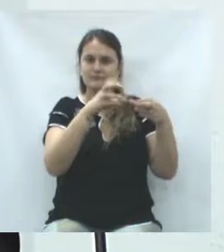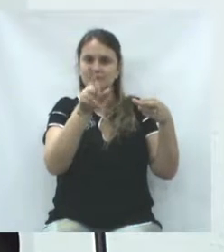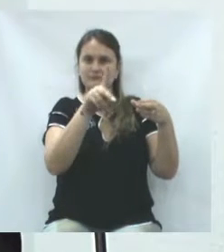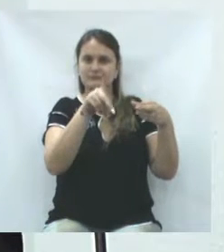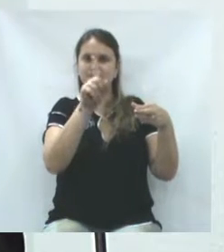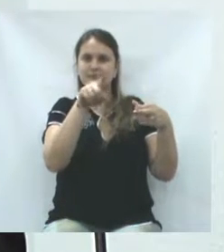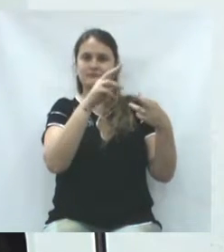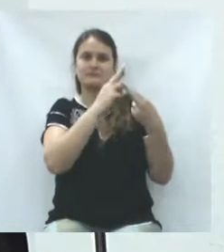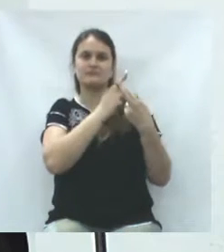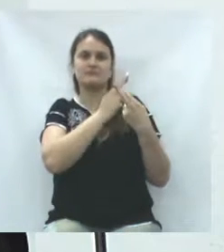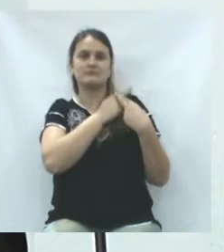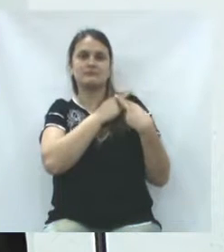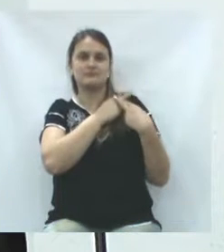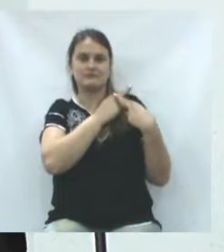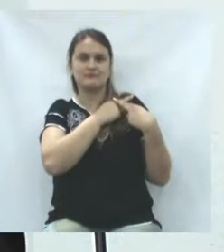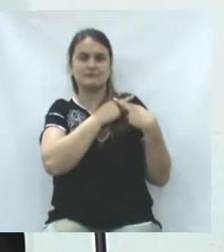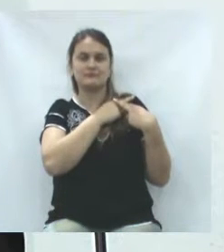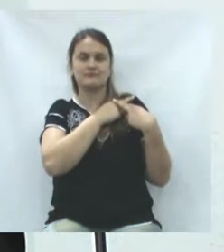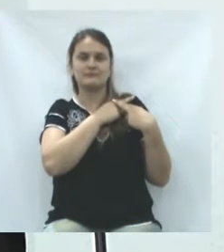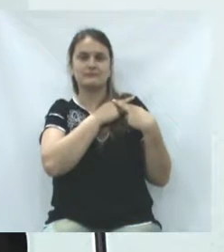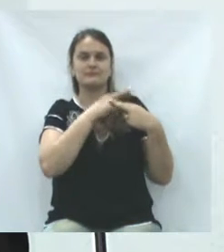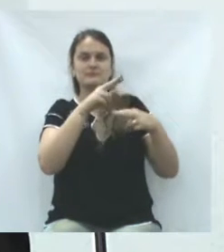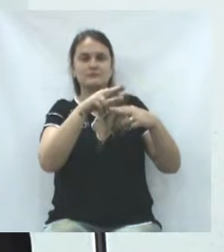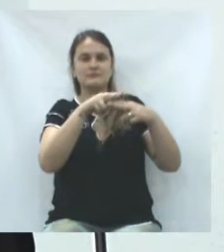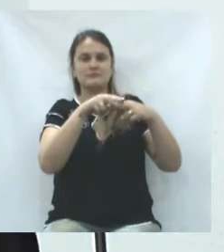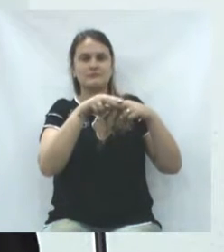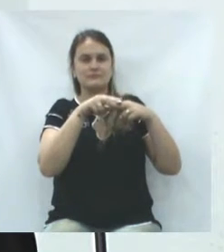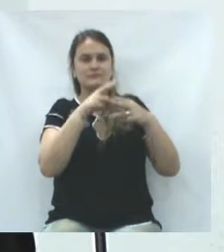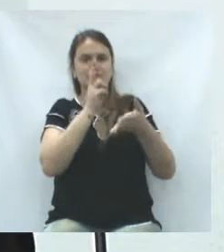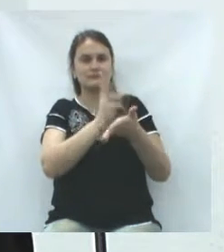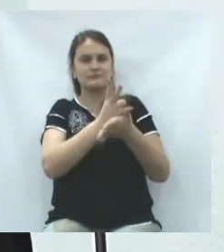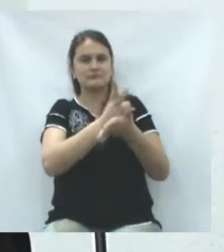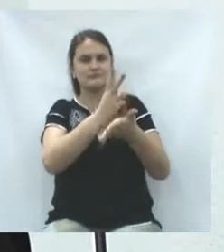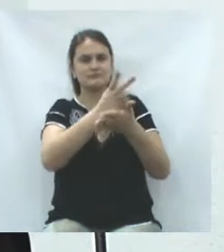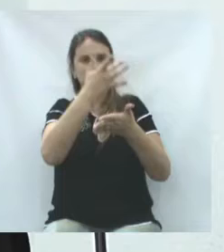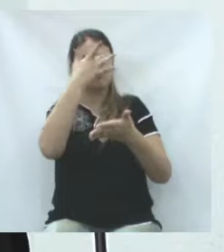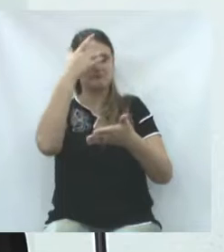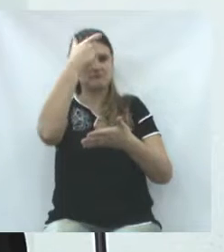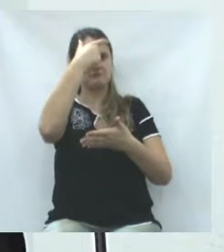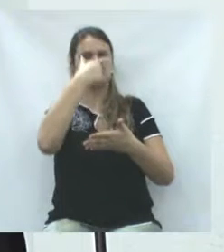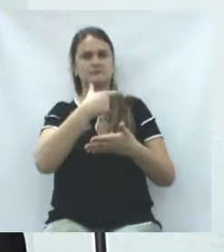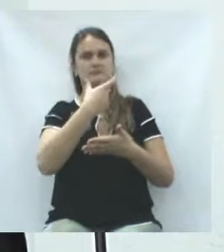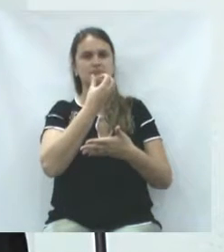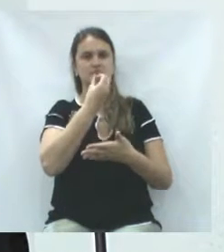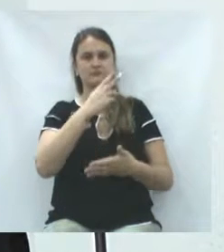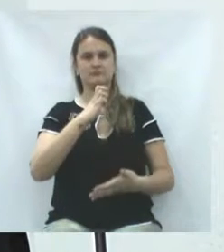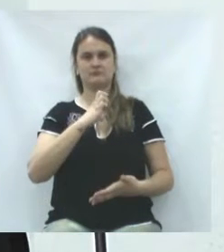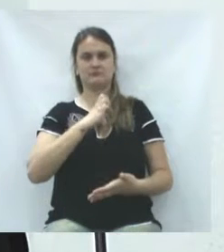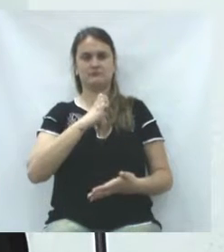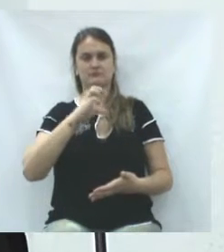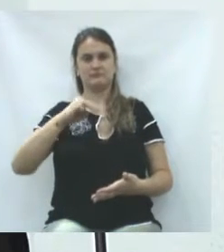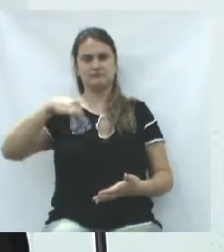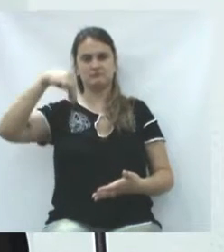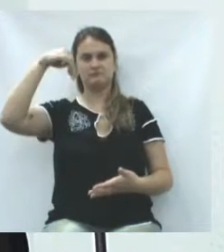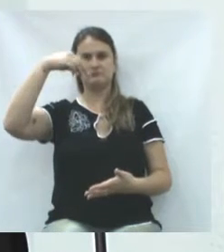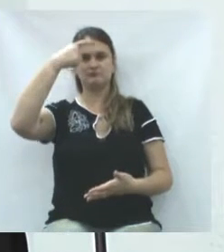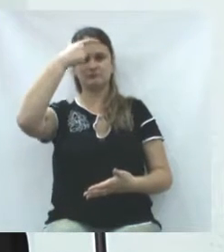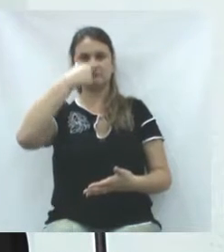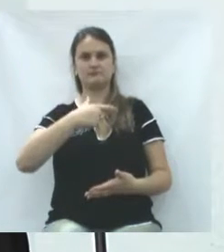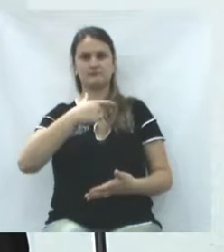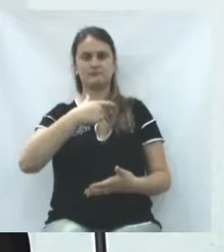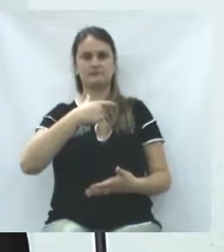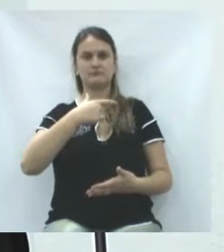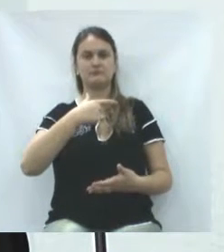responsáveis por manter a integridade, a moral, a ética